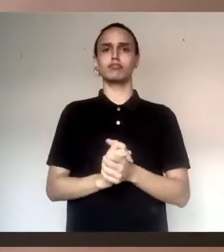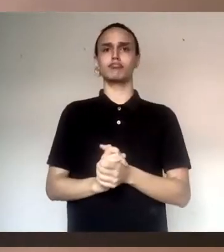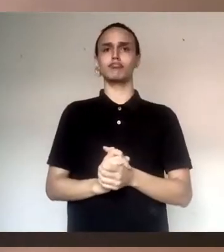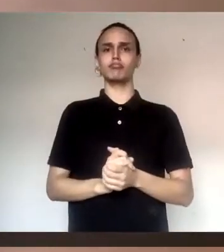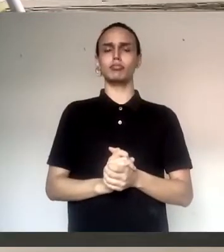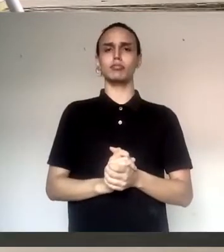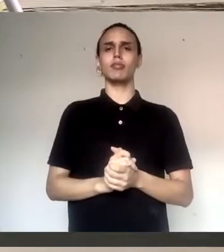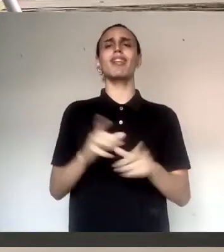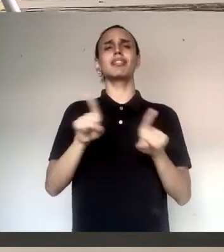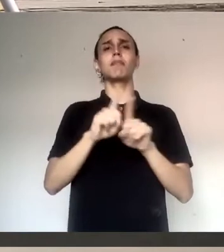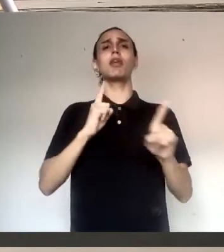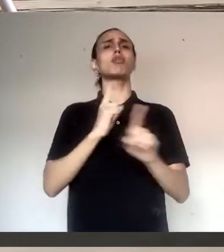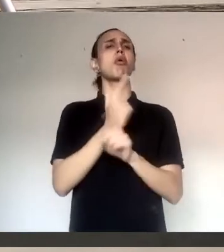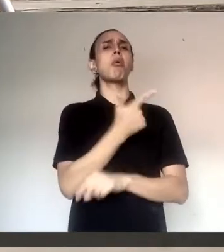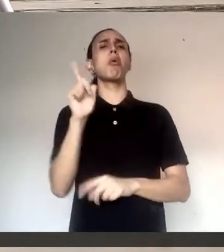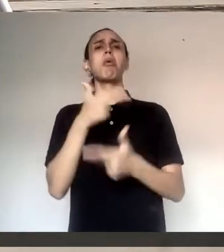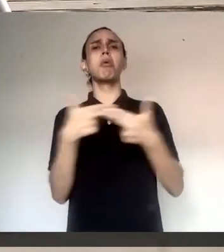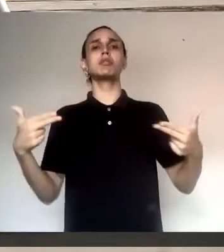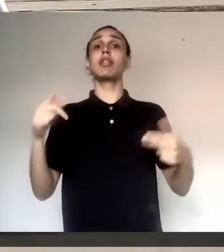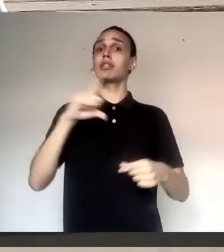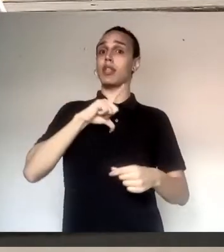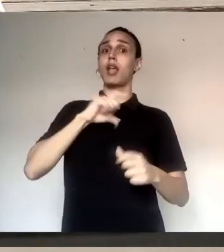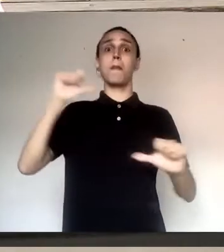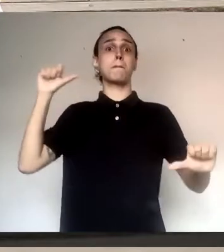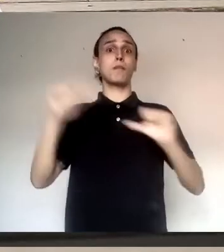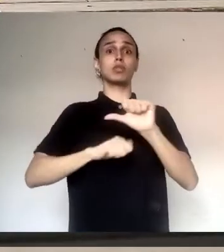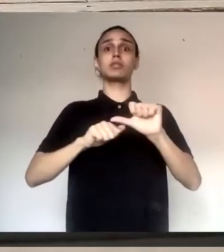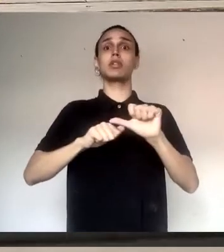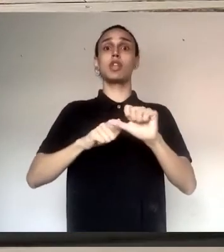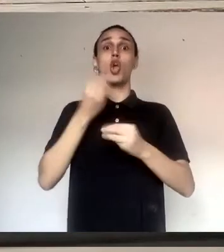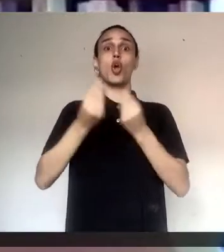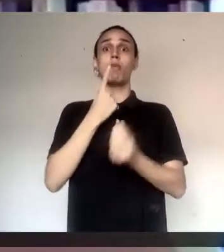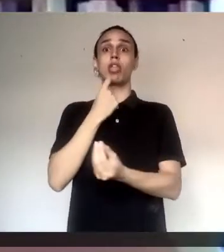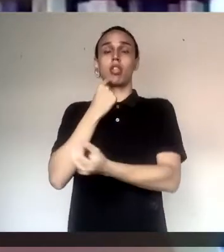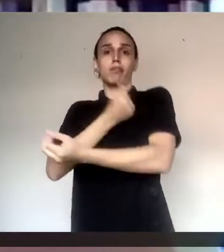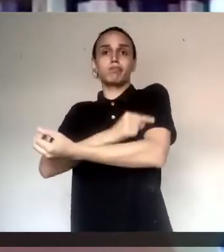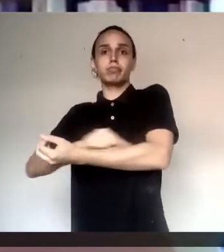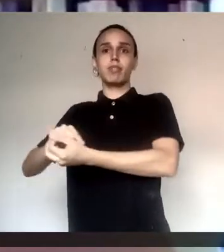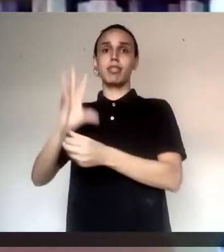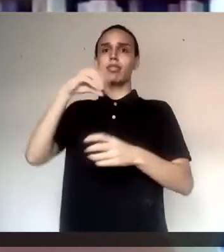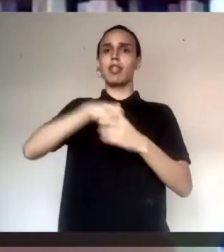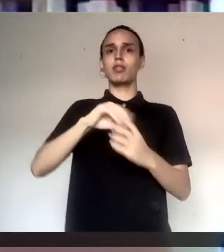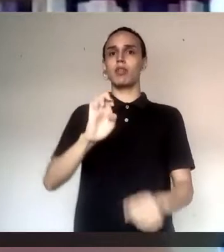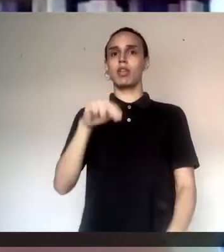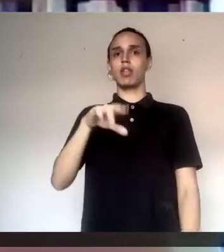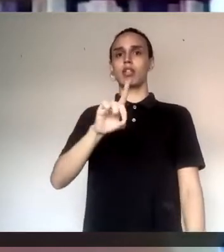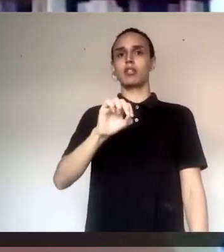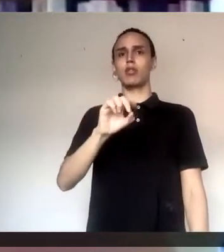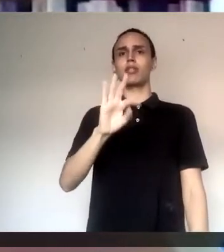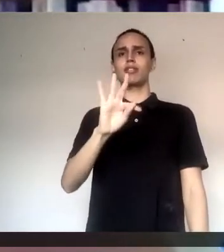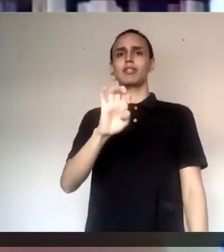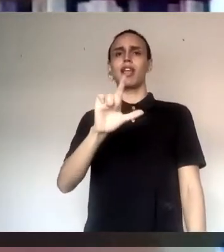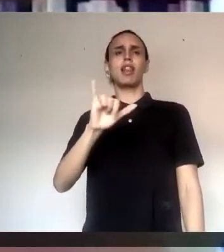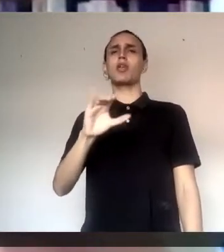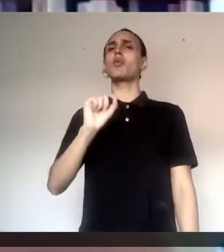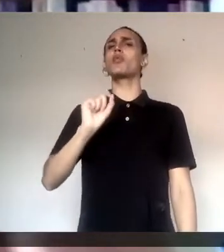uma das coisas que se descobriu é que havia uma alteração da vascularidade, do endotélio. O